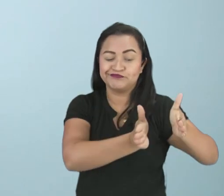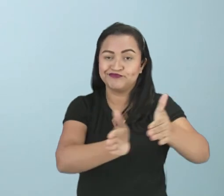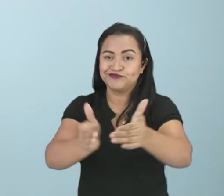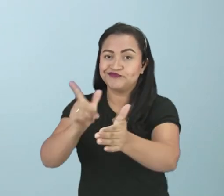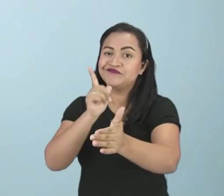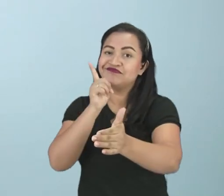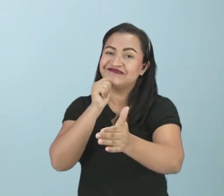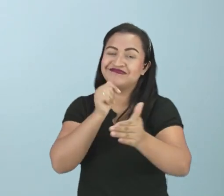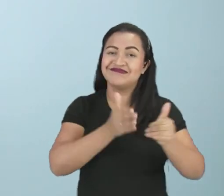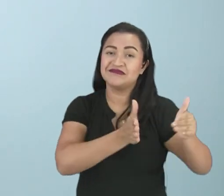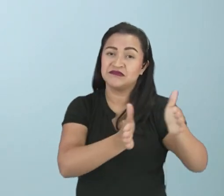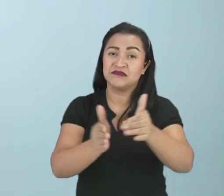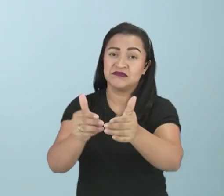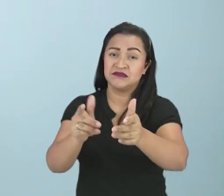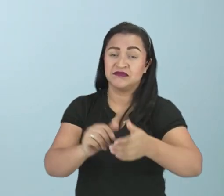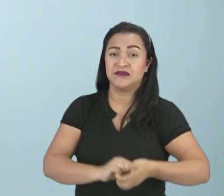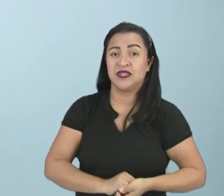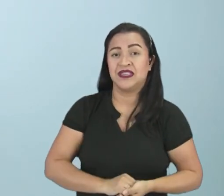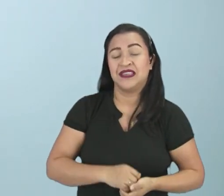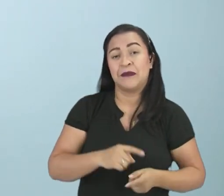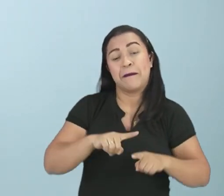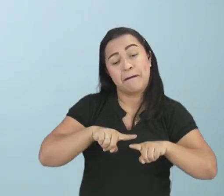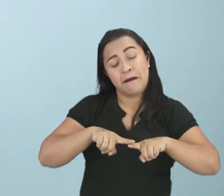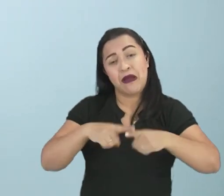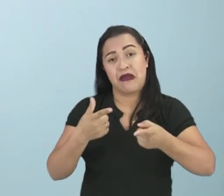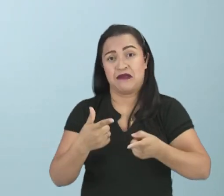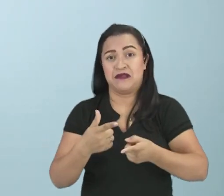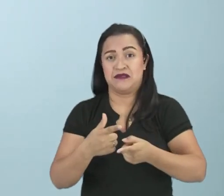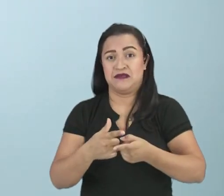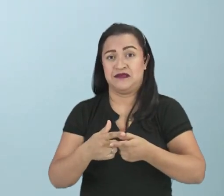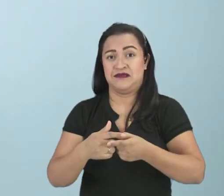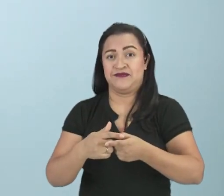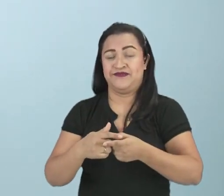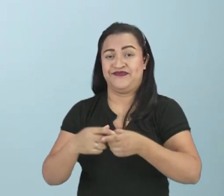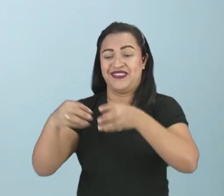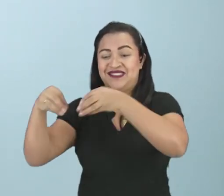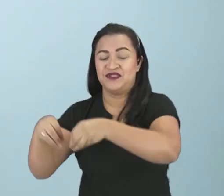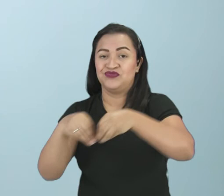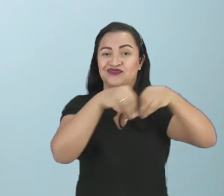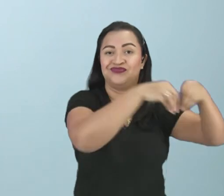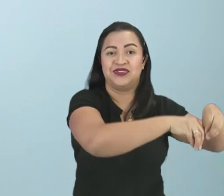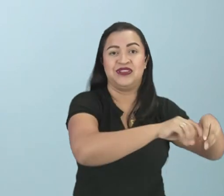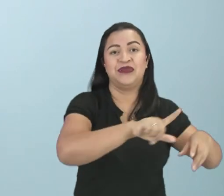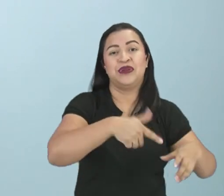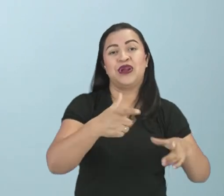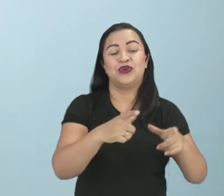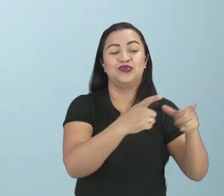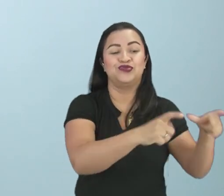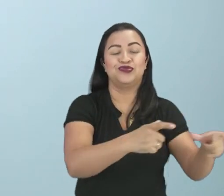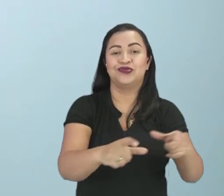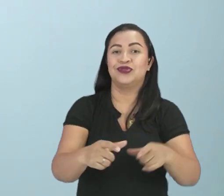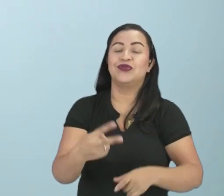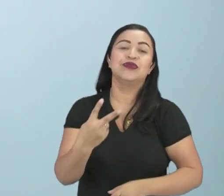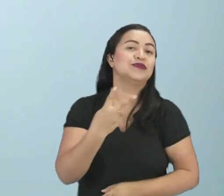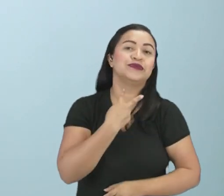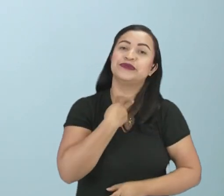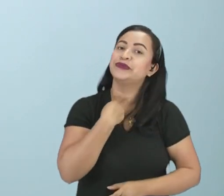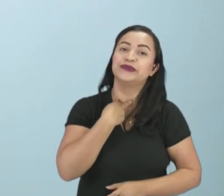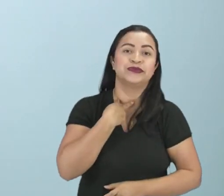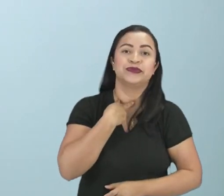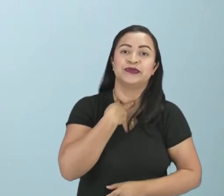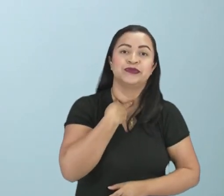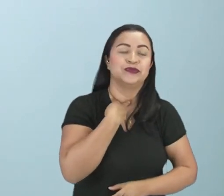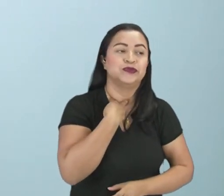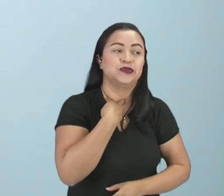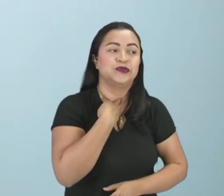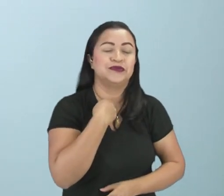foram colocados em local onde não podiam caçar, onde não podiam plantar. Então,